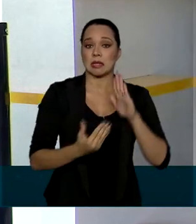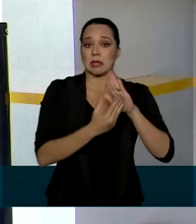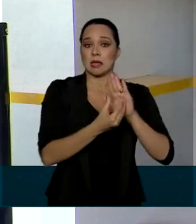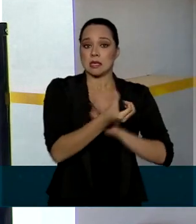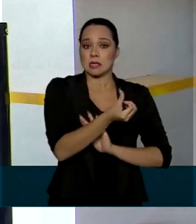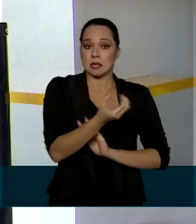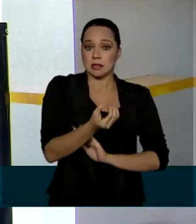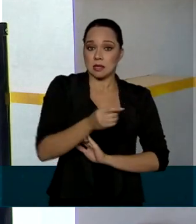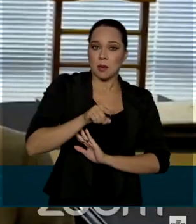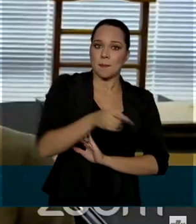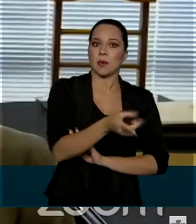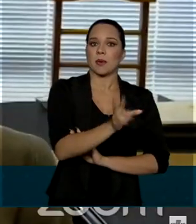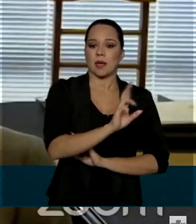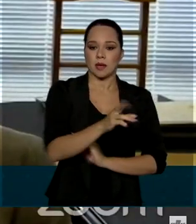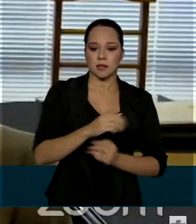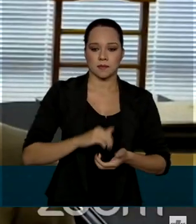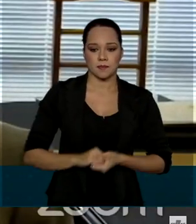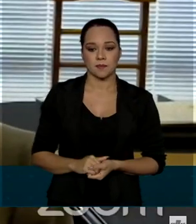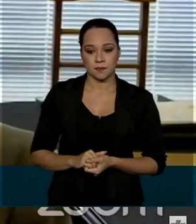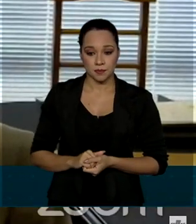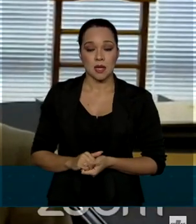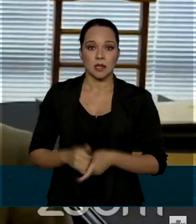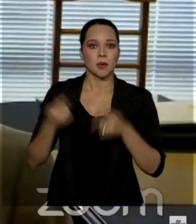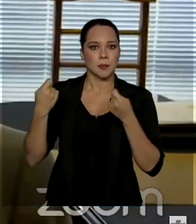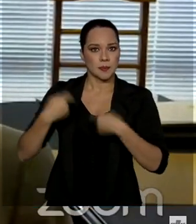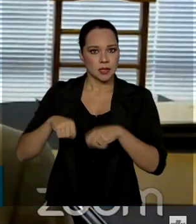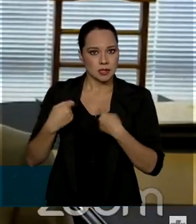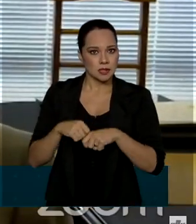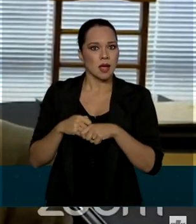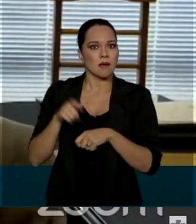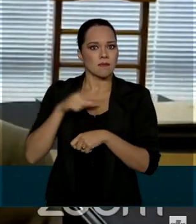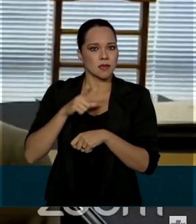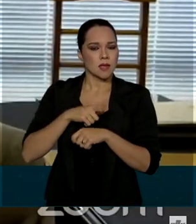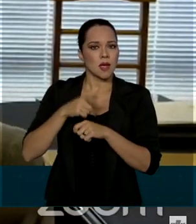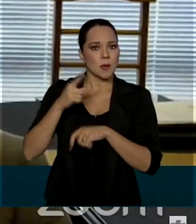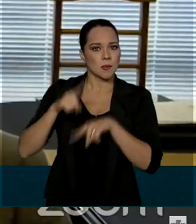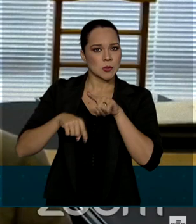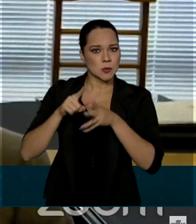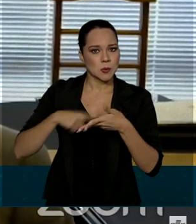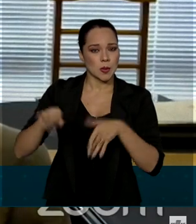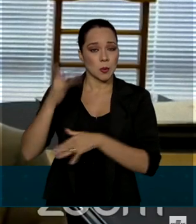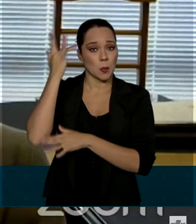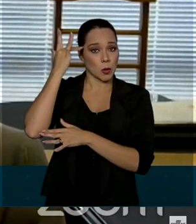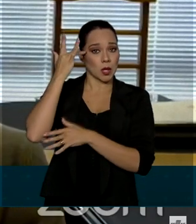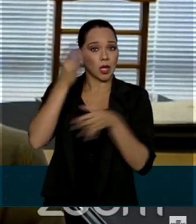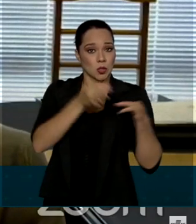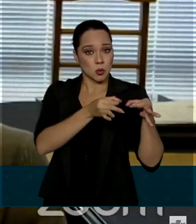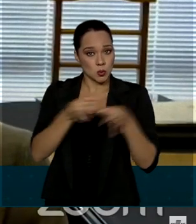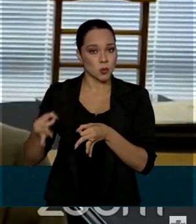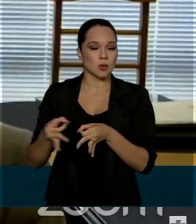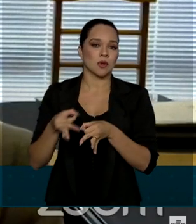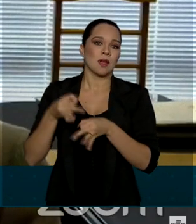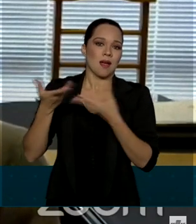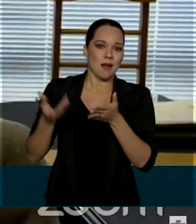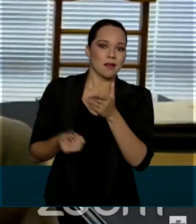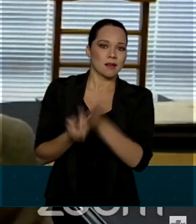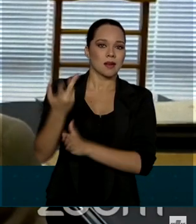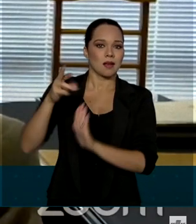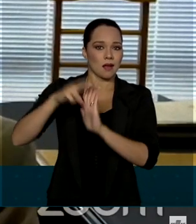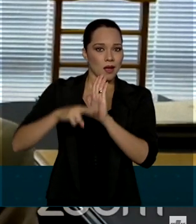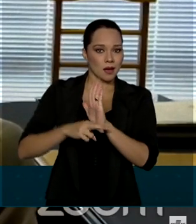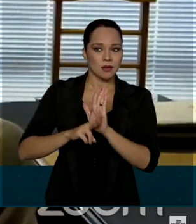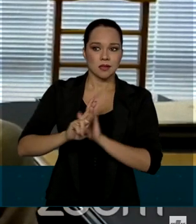60 mil reais. A gente precisava de um instrumento moderno e justo. E aí a gente cria regras